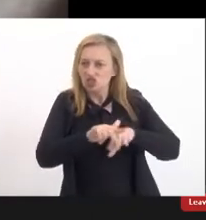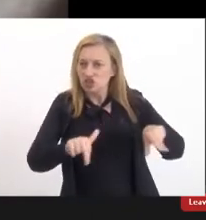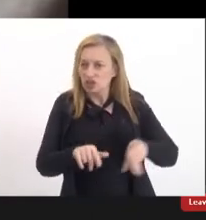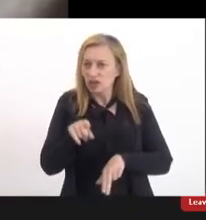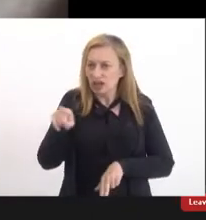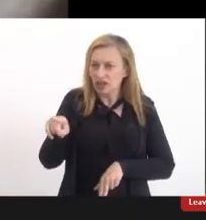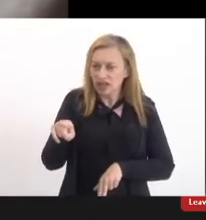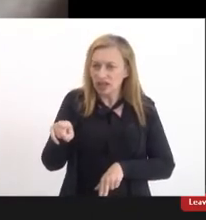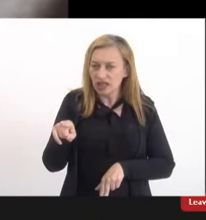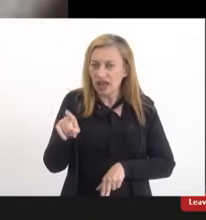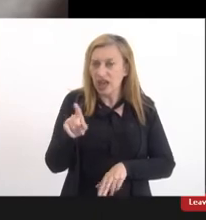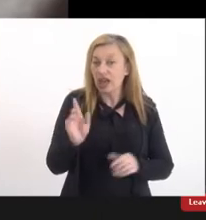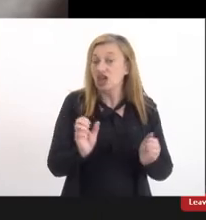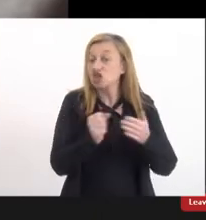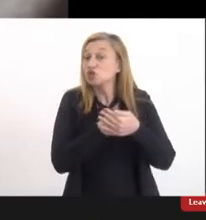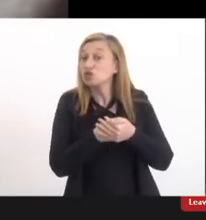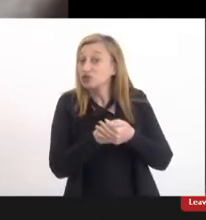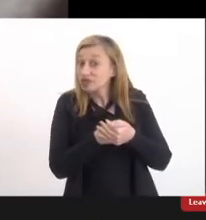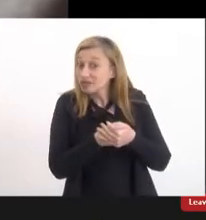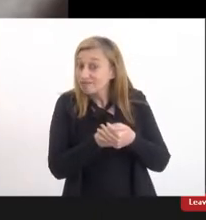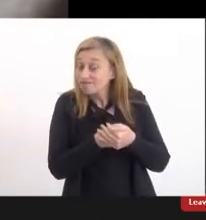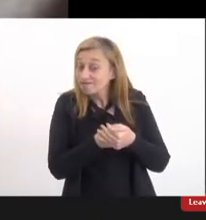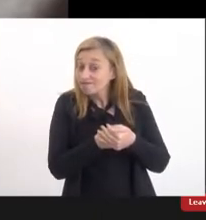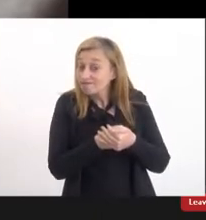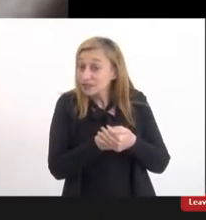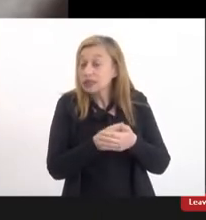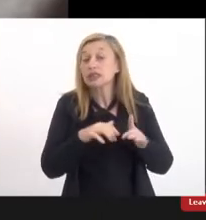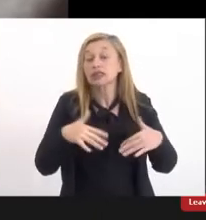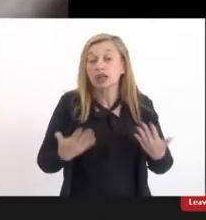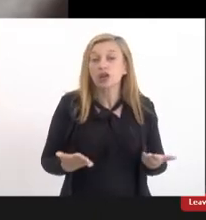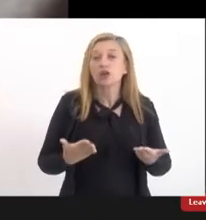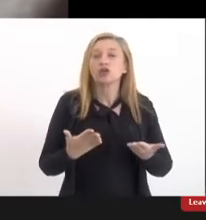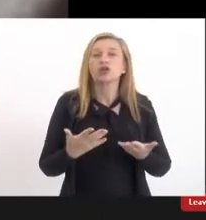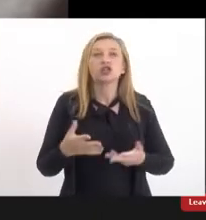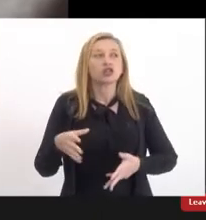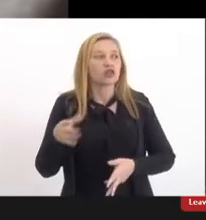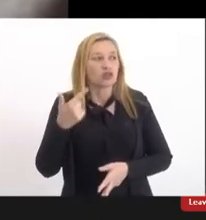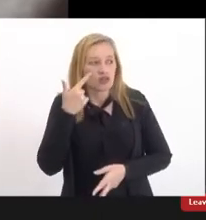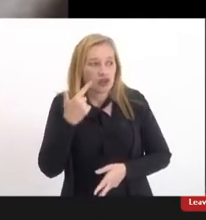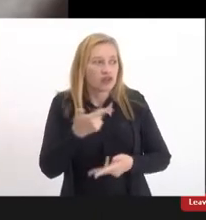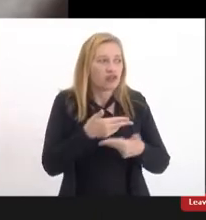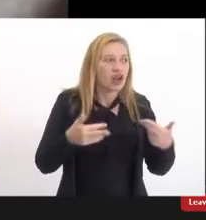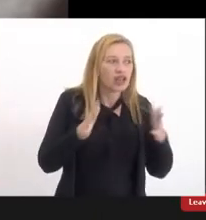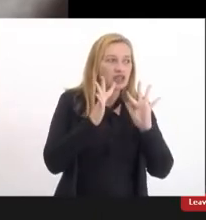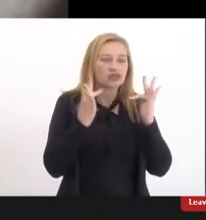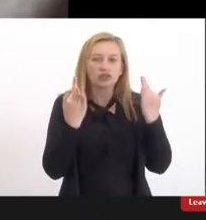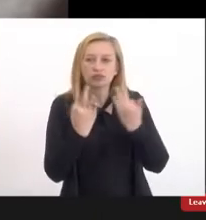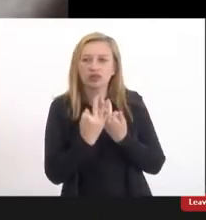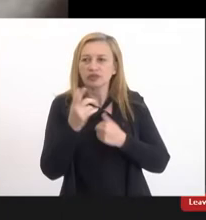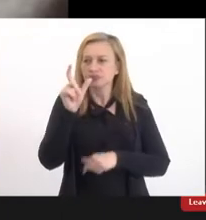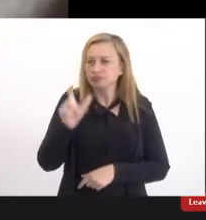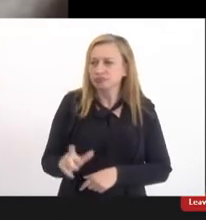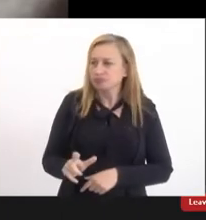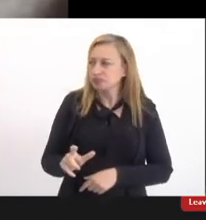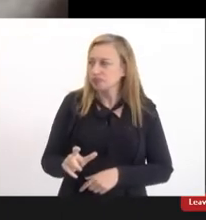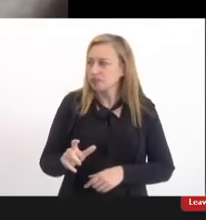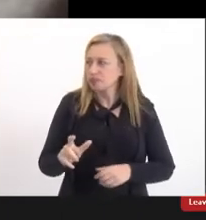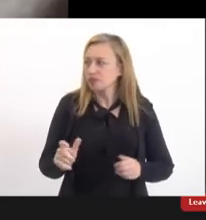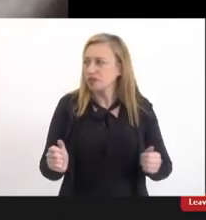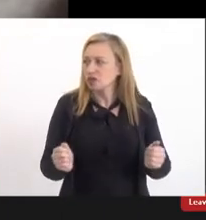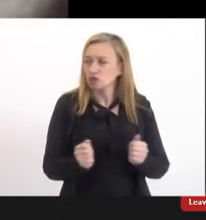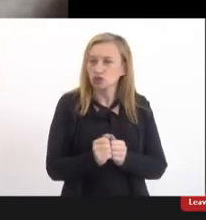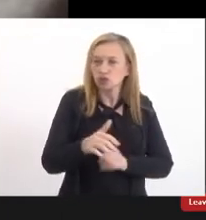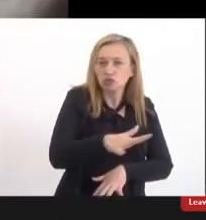ela é abafada até ali ela é atolida então quando a gente ouve muitas famílias e pessoas ali participando de